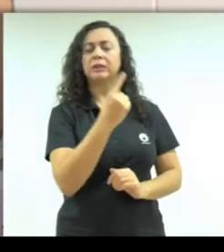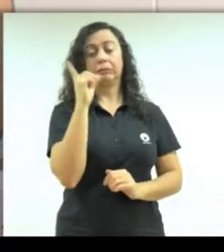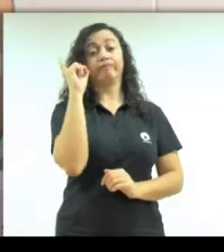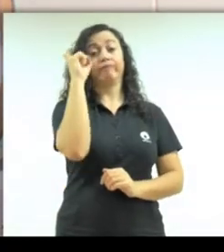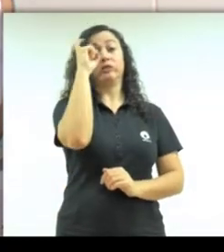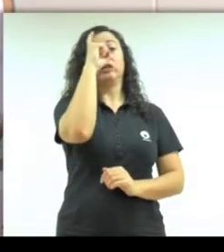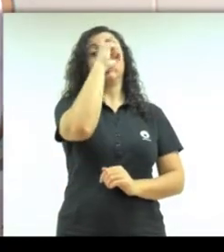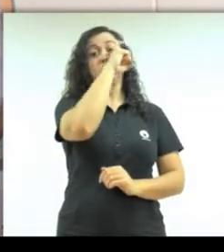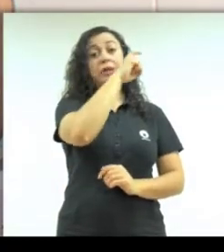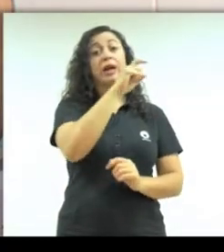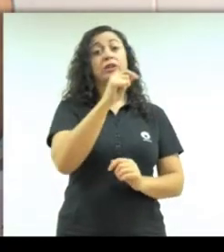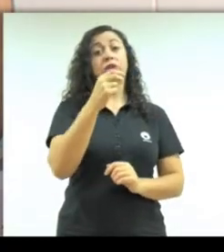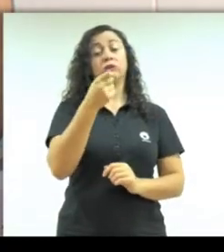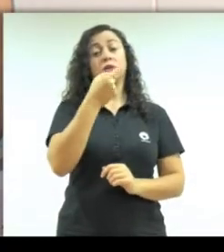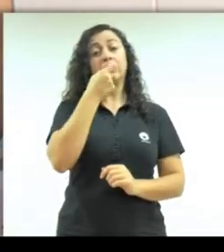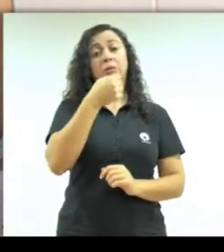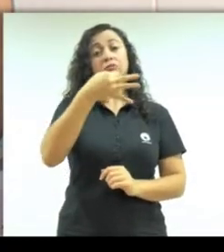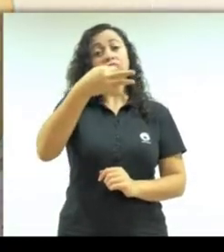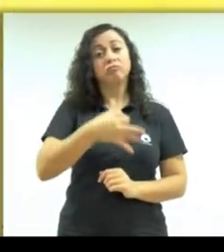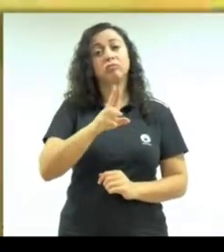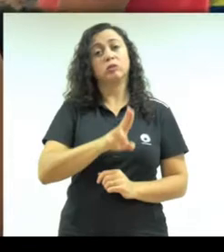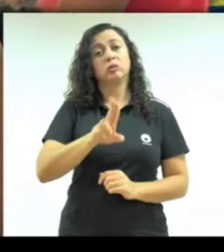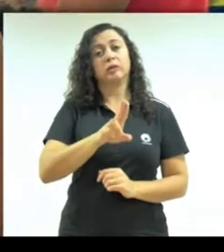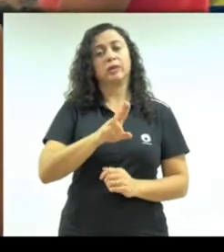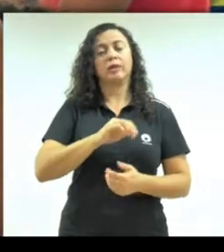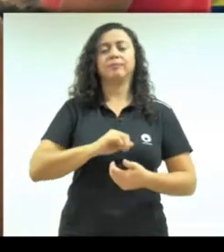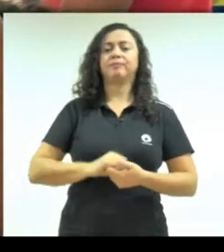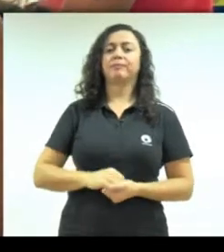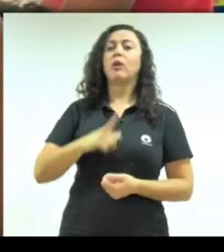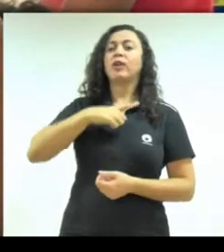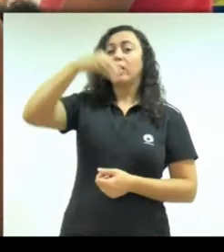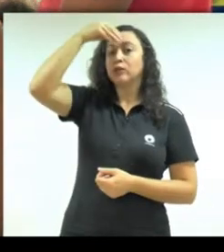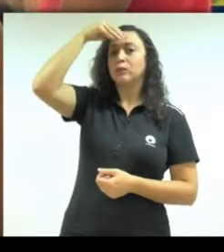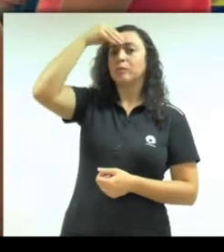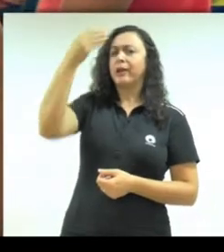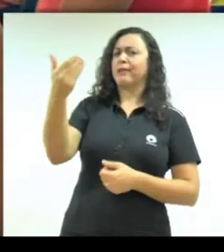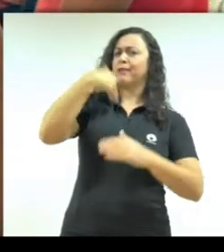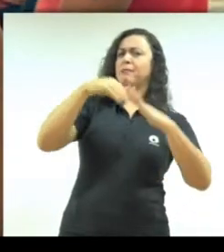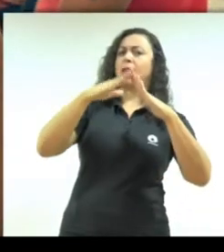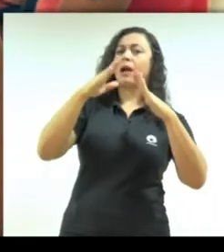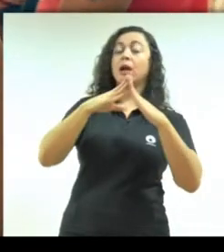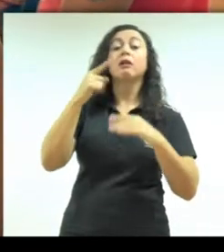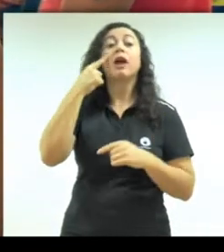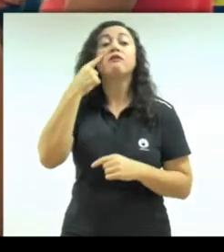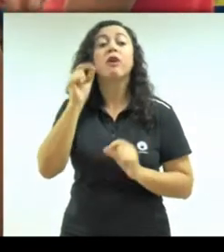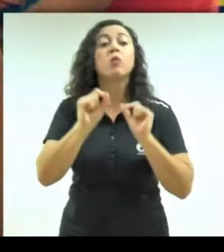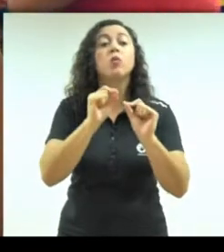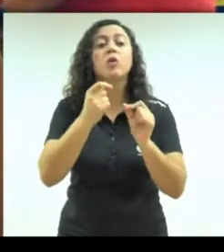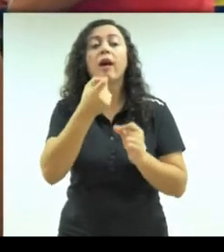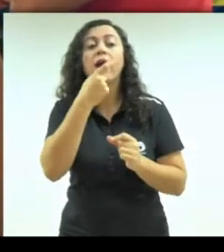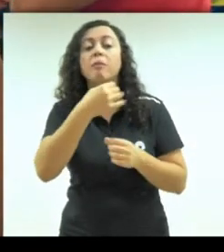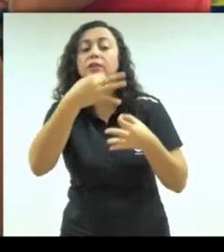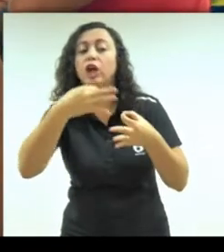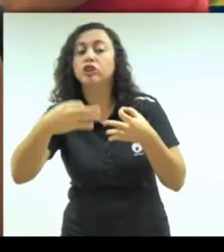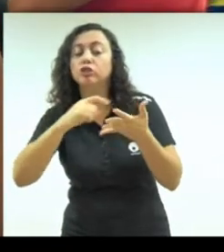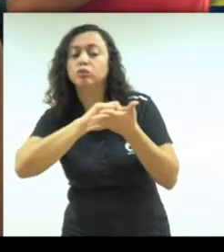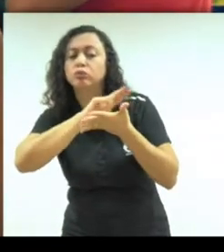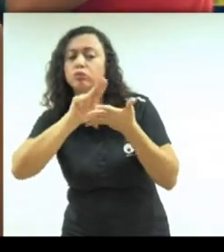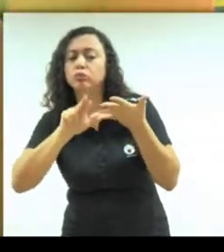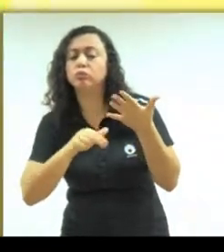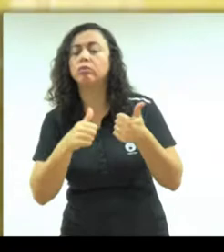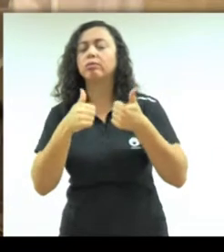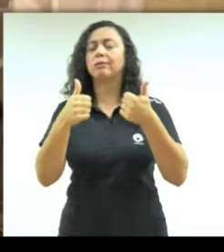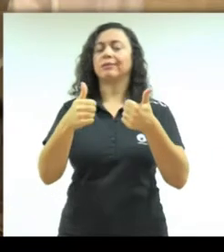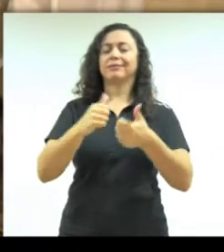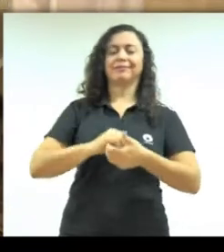dificuldade maior de entender a receita. Eu tenho uma sobrinha que é enfermeira, então ela vai em casa, ela olha tudo certinho para mim